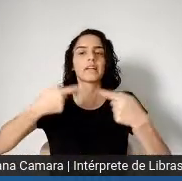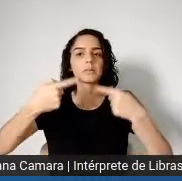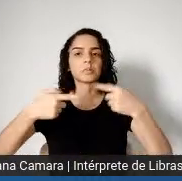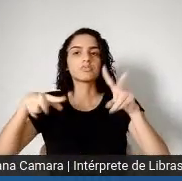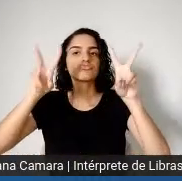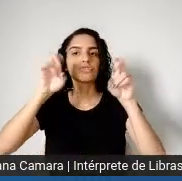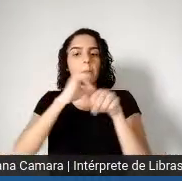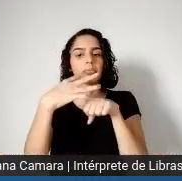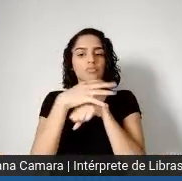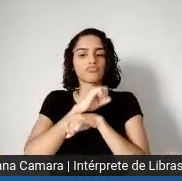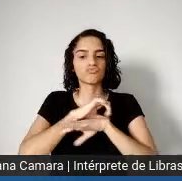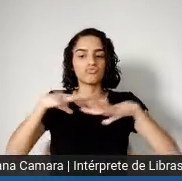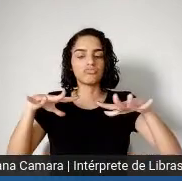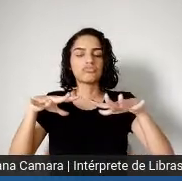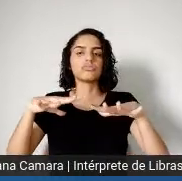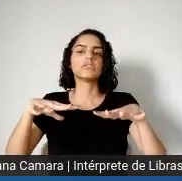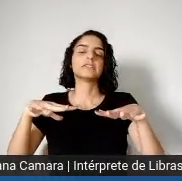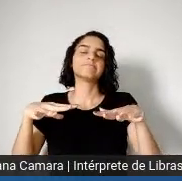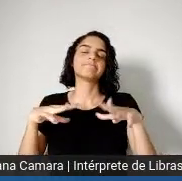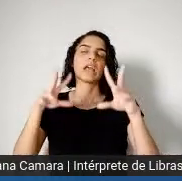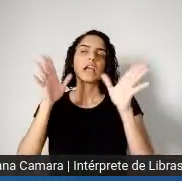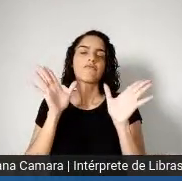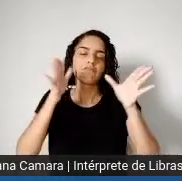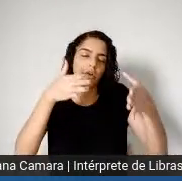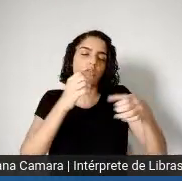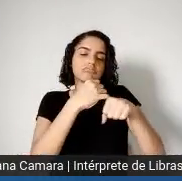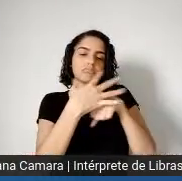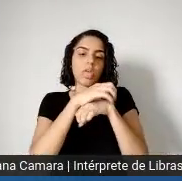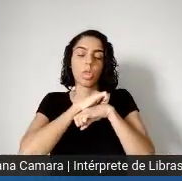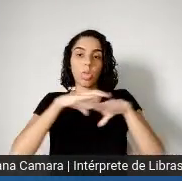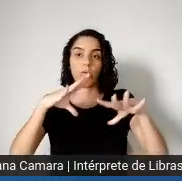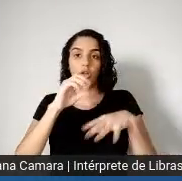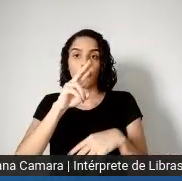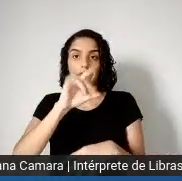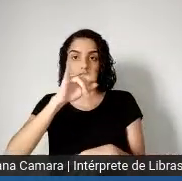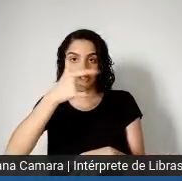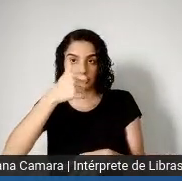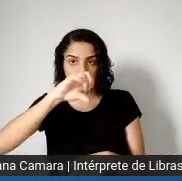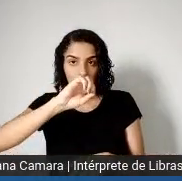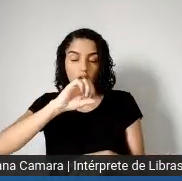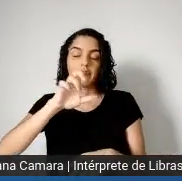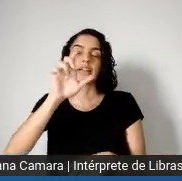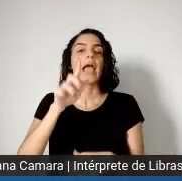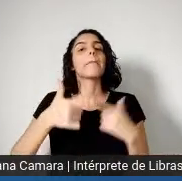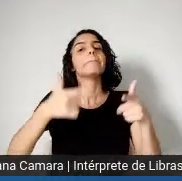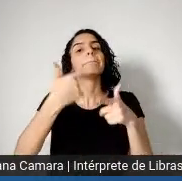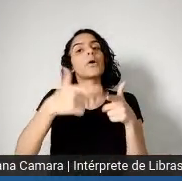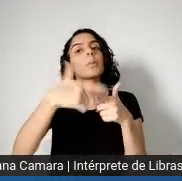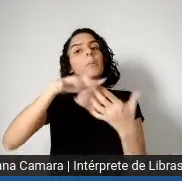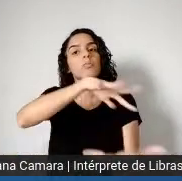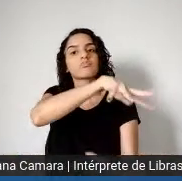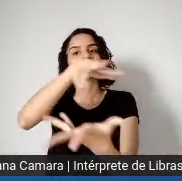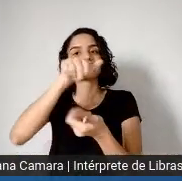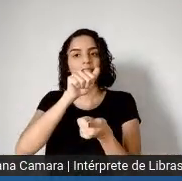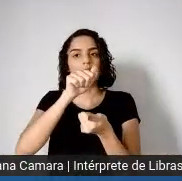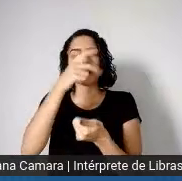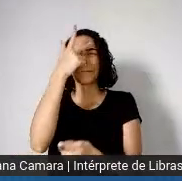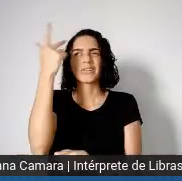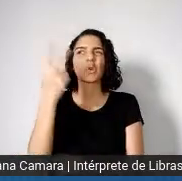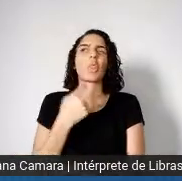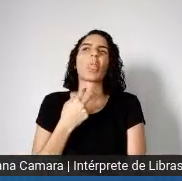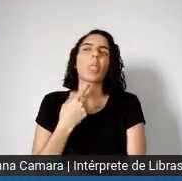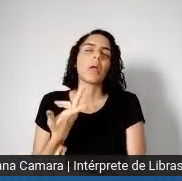dessa pandemia de COVID, ela ser um problema, né, global, né, e ninguém pode hoje